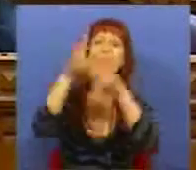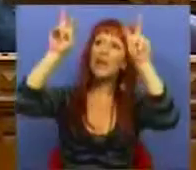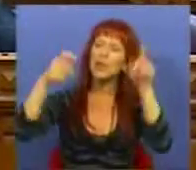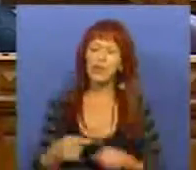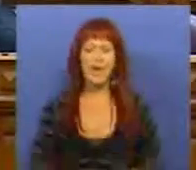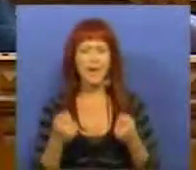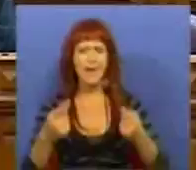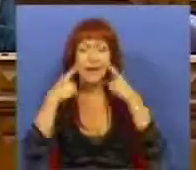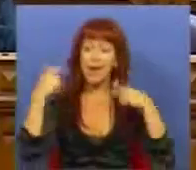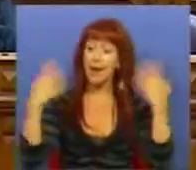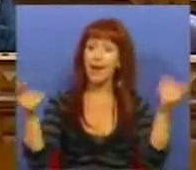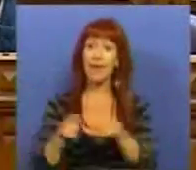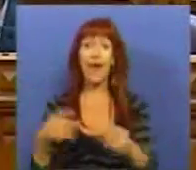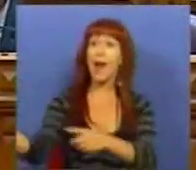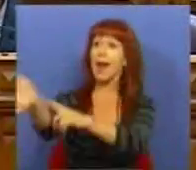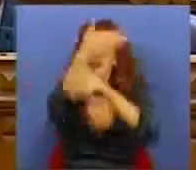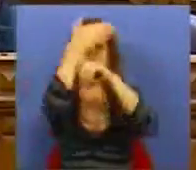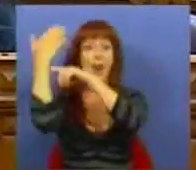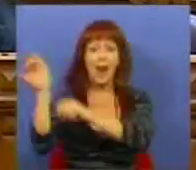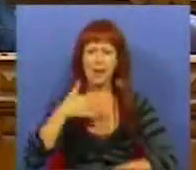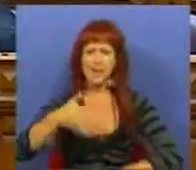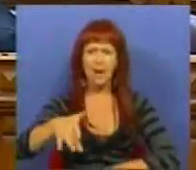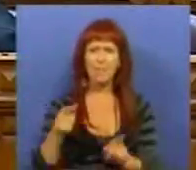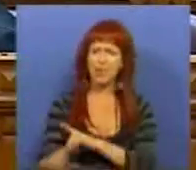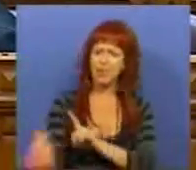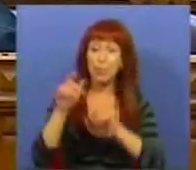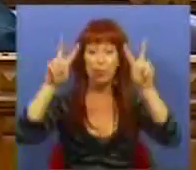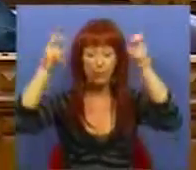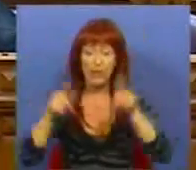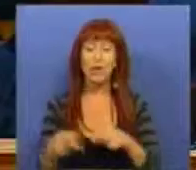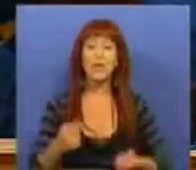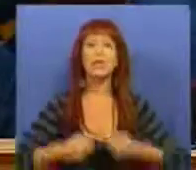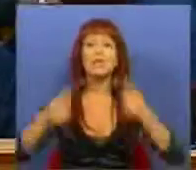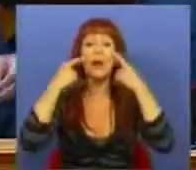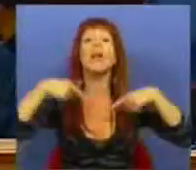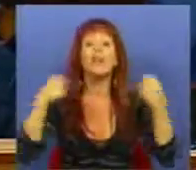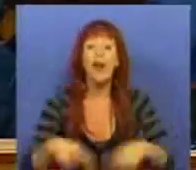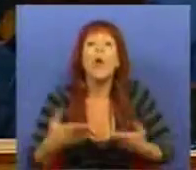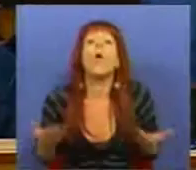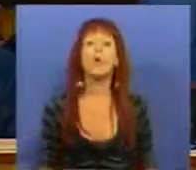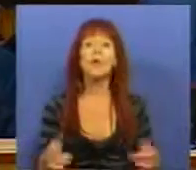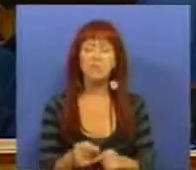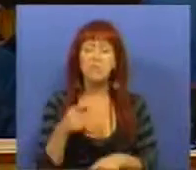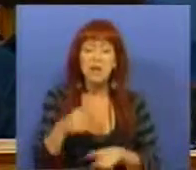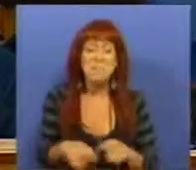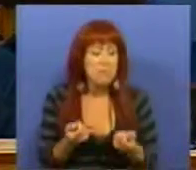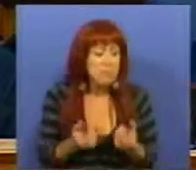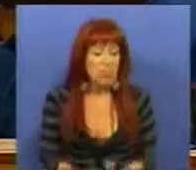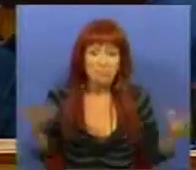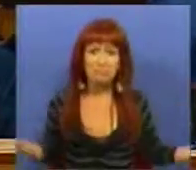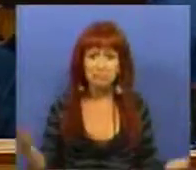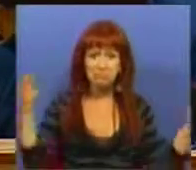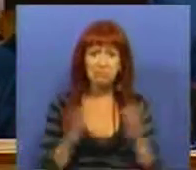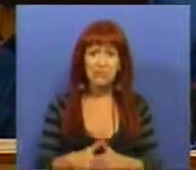investimento público. Aqui, abanada, há uma semana, era a bandeira do investimento público. O que é tem hoje? Tem meia dose